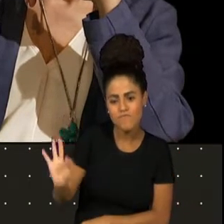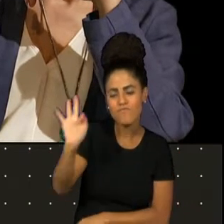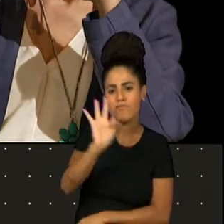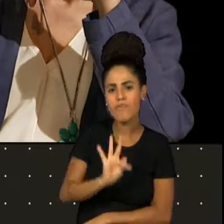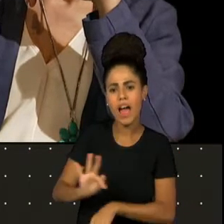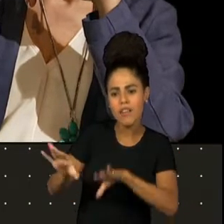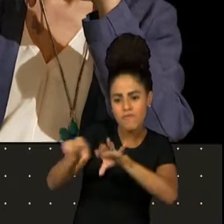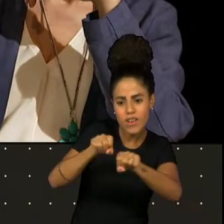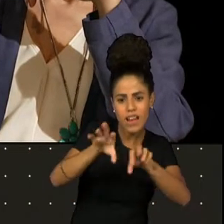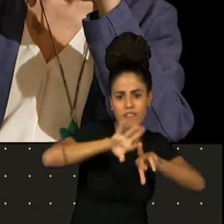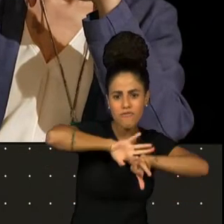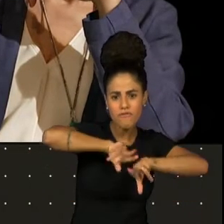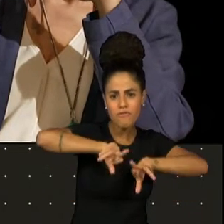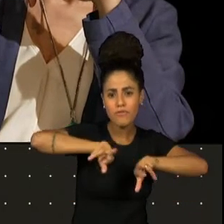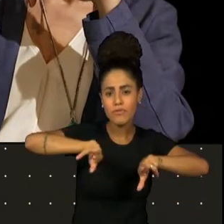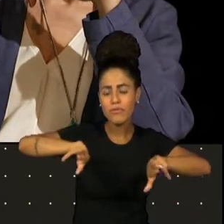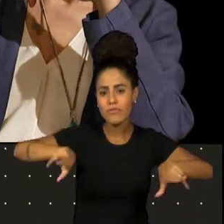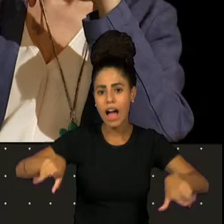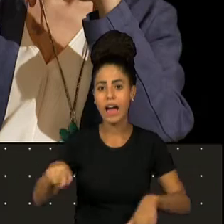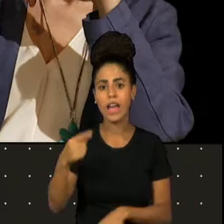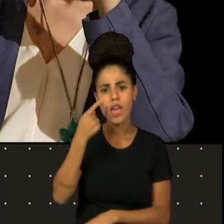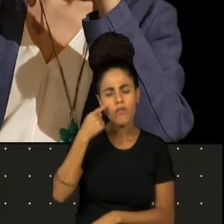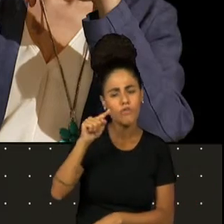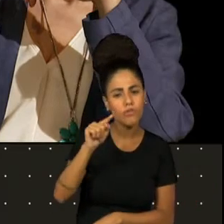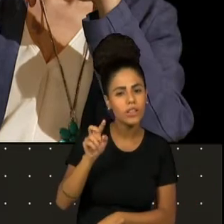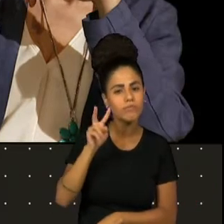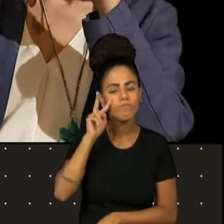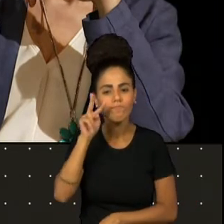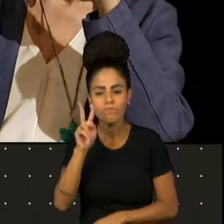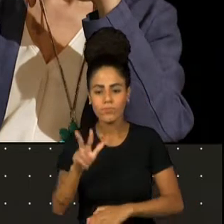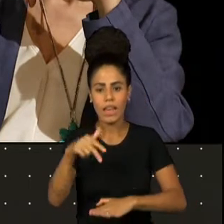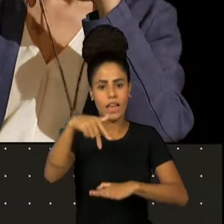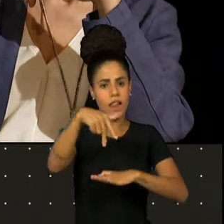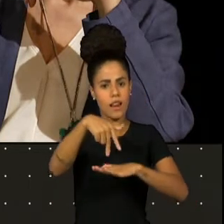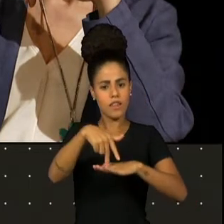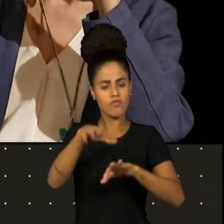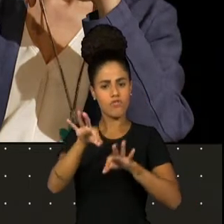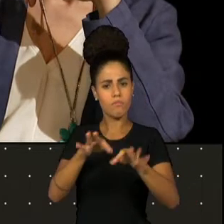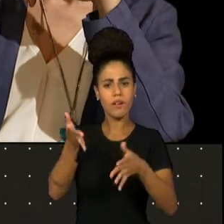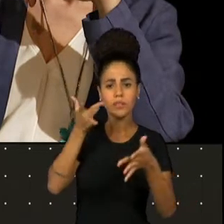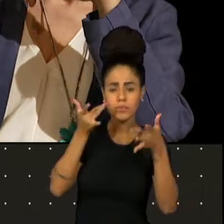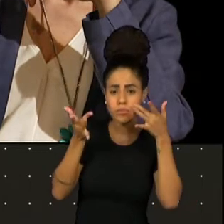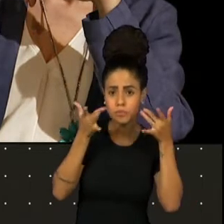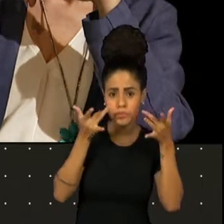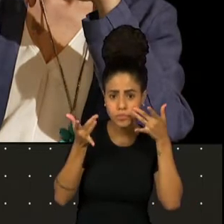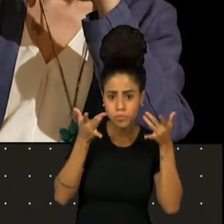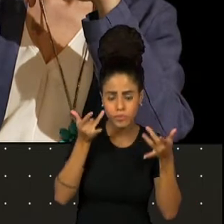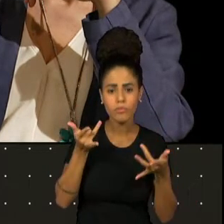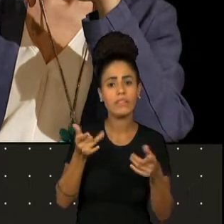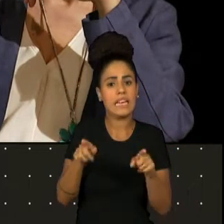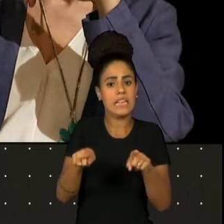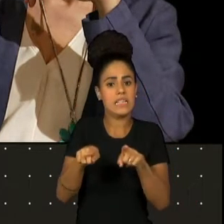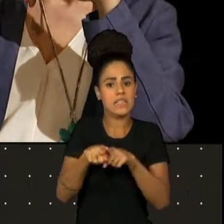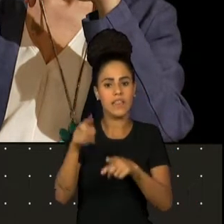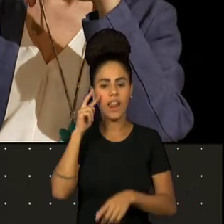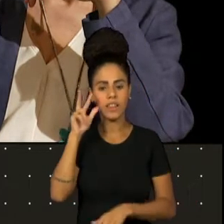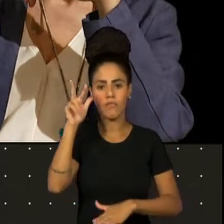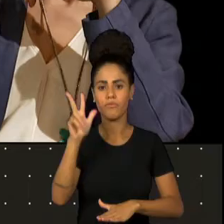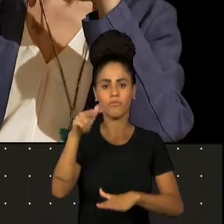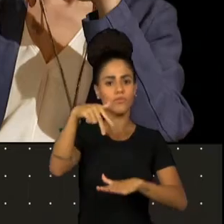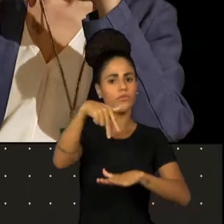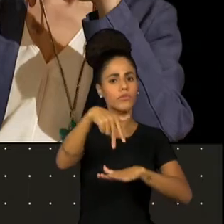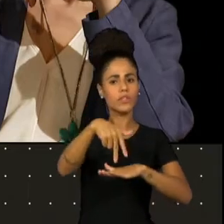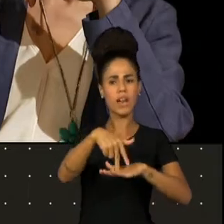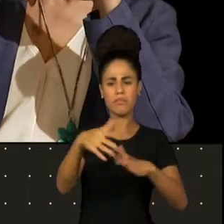formando novas gerações. A última vez que eu vi a Lígia foi no espetáculo de Bob Wilson e ela estava reinando